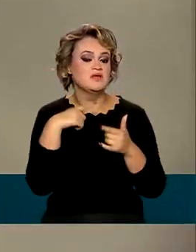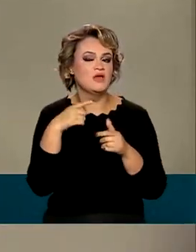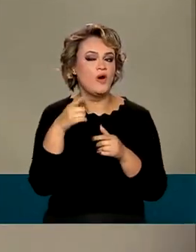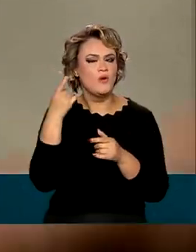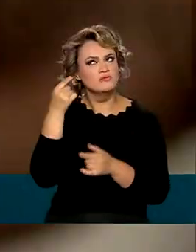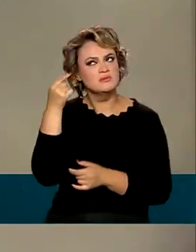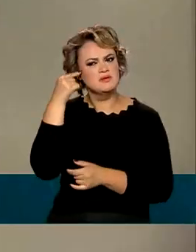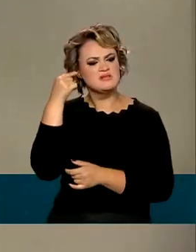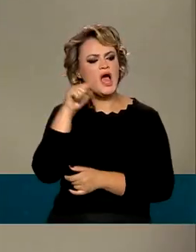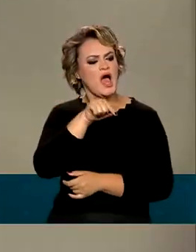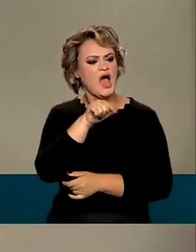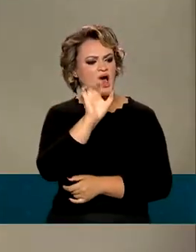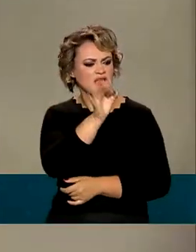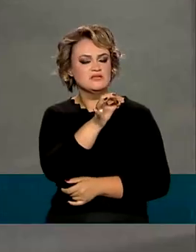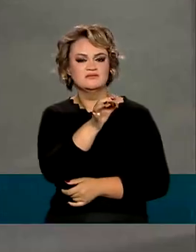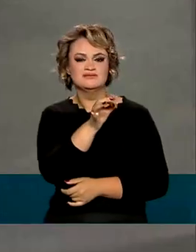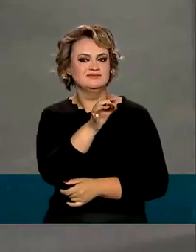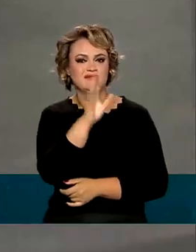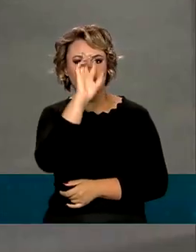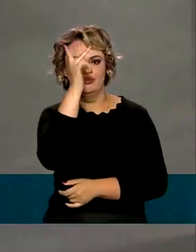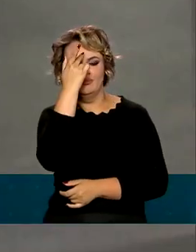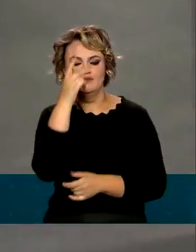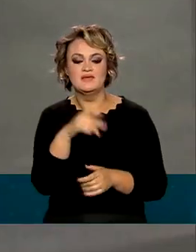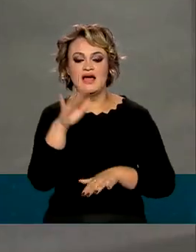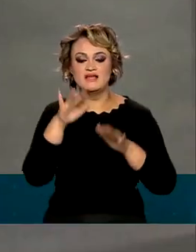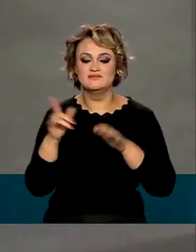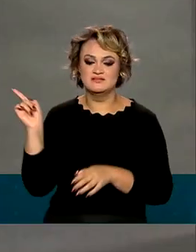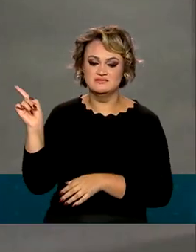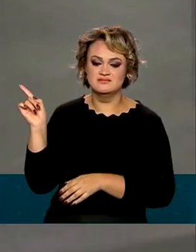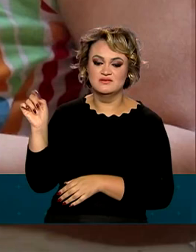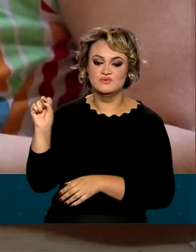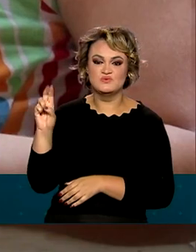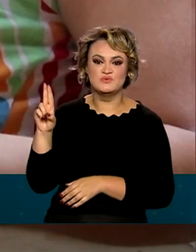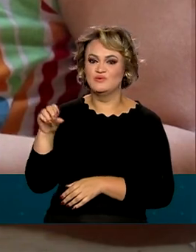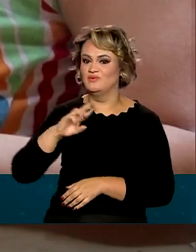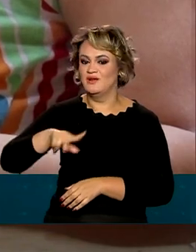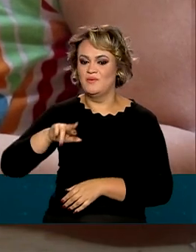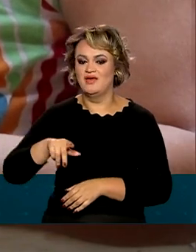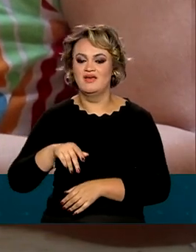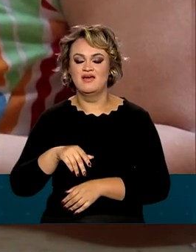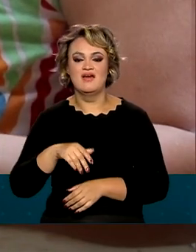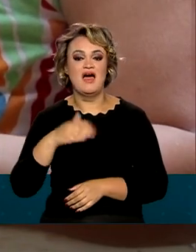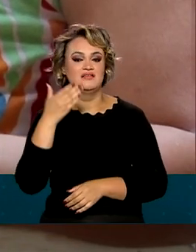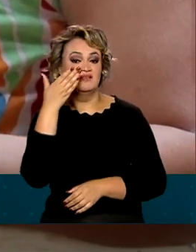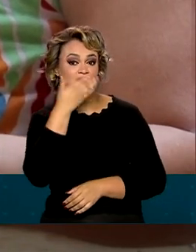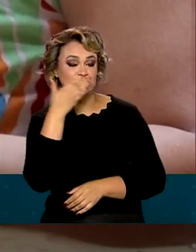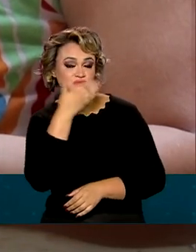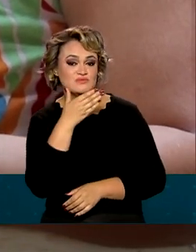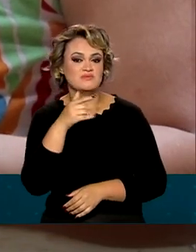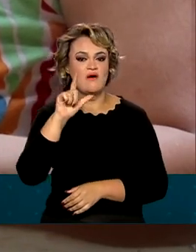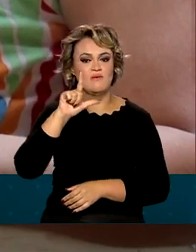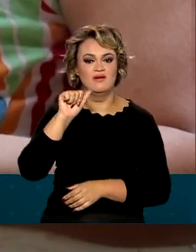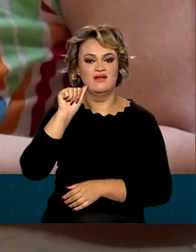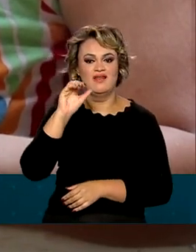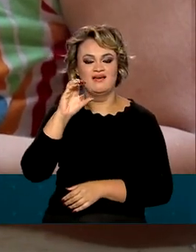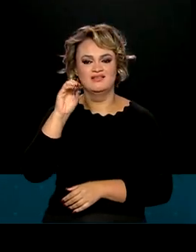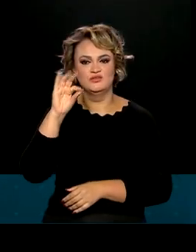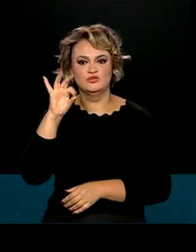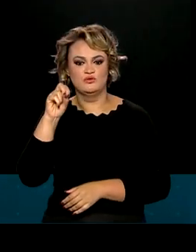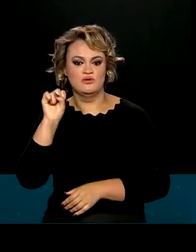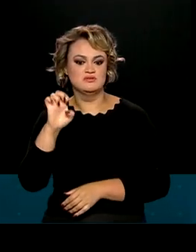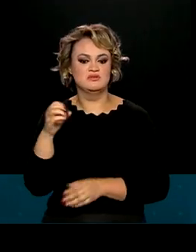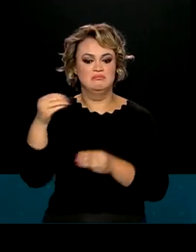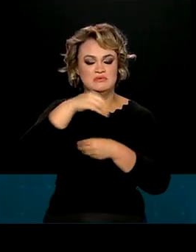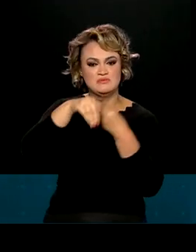induz o consumidor ao engano. Tem suco que não é suco, tem açúcar ou lactose onde não deveria ter,